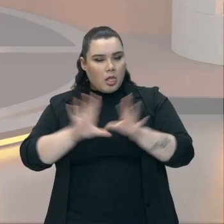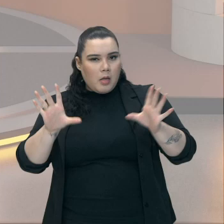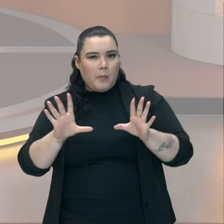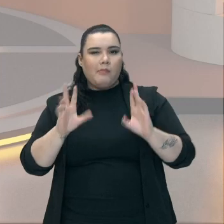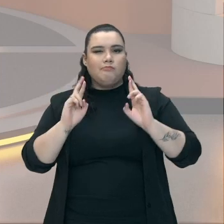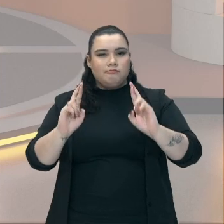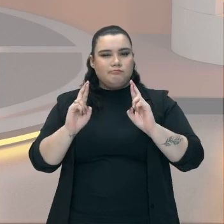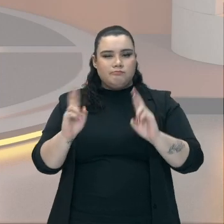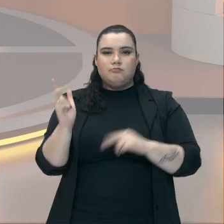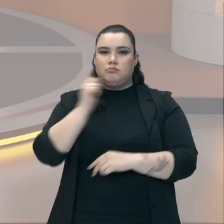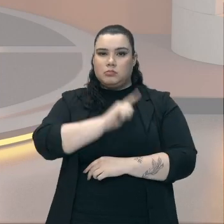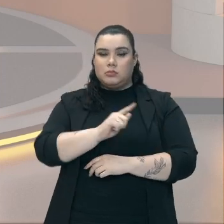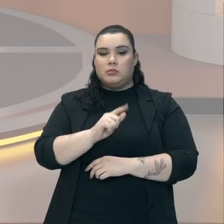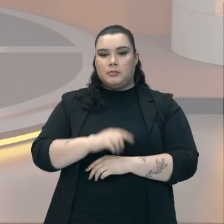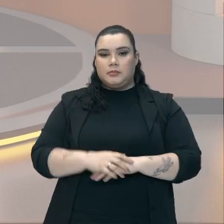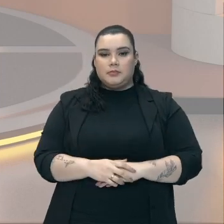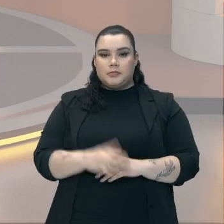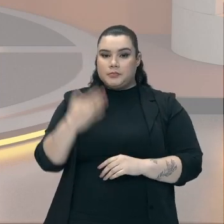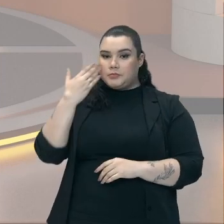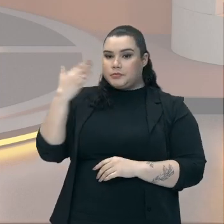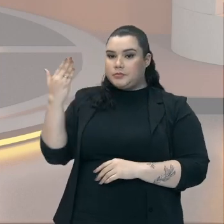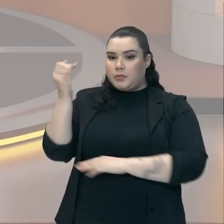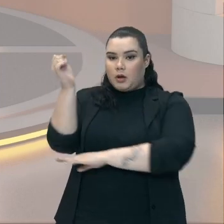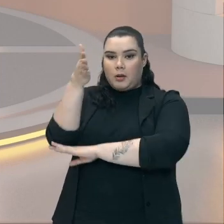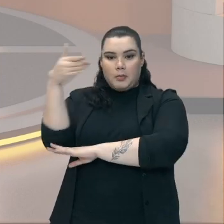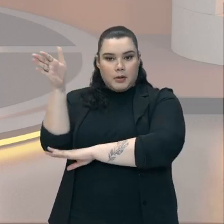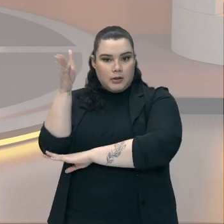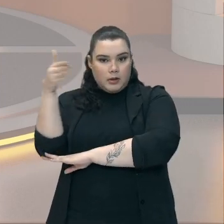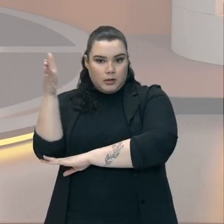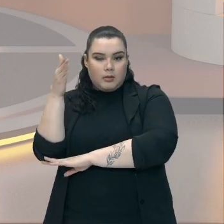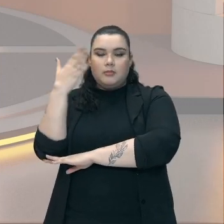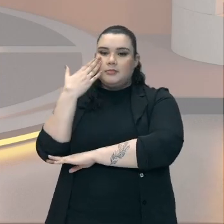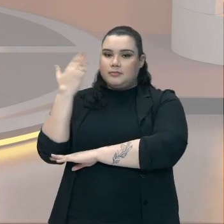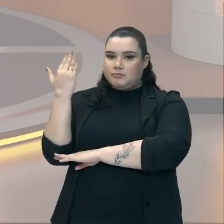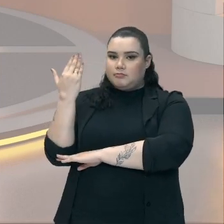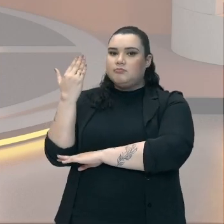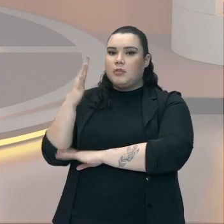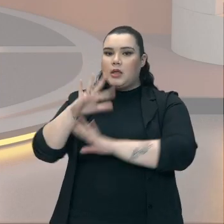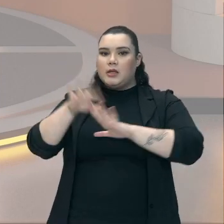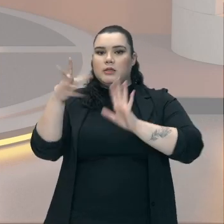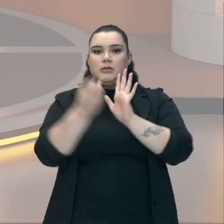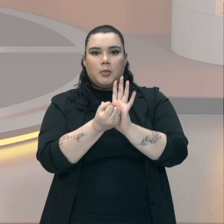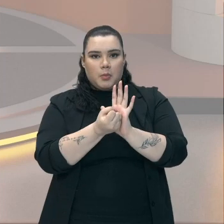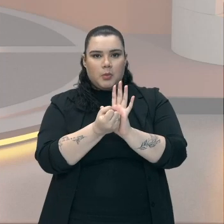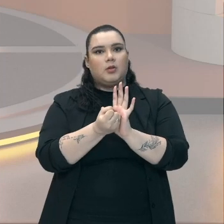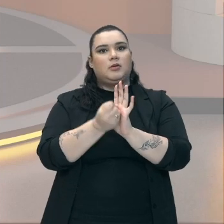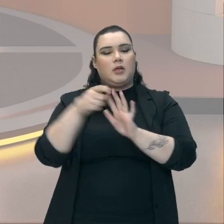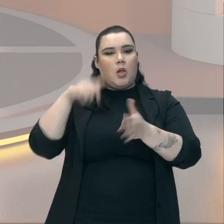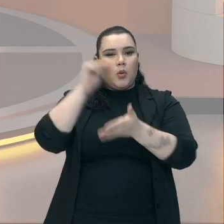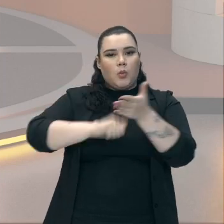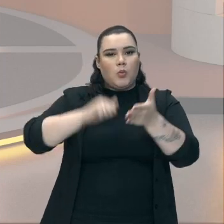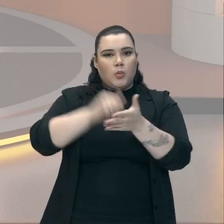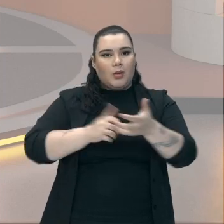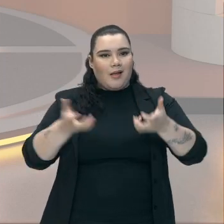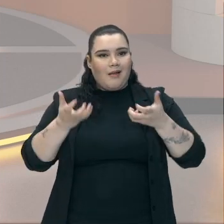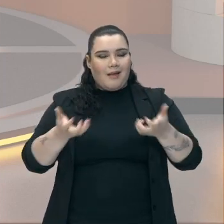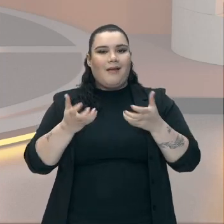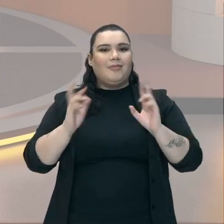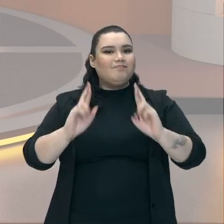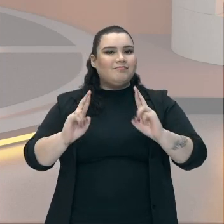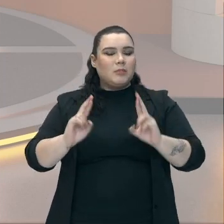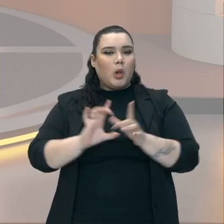Aqui A bandeira Dos inconfidentes Do meu lado Que simbolizava Essa luta Pela liberdade Professor